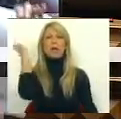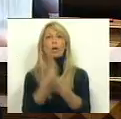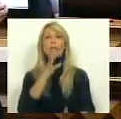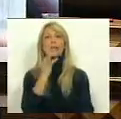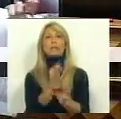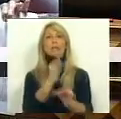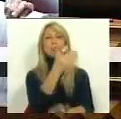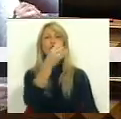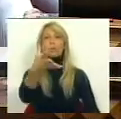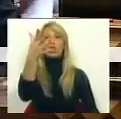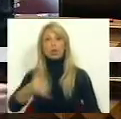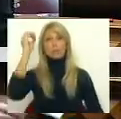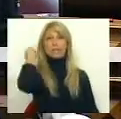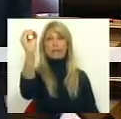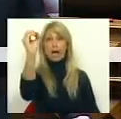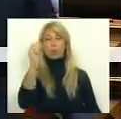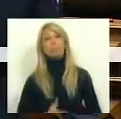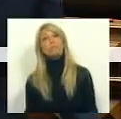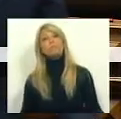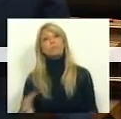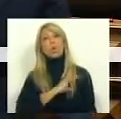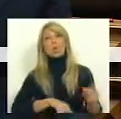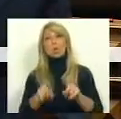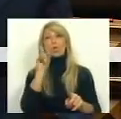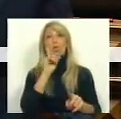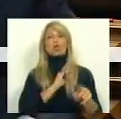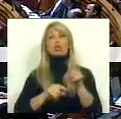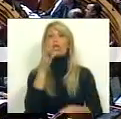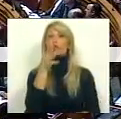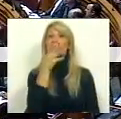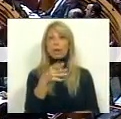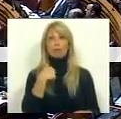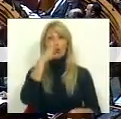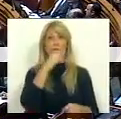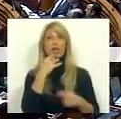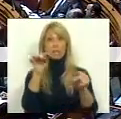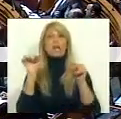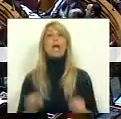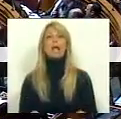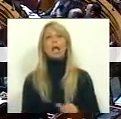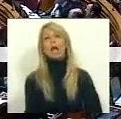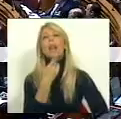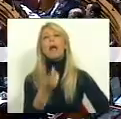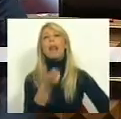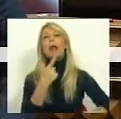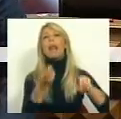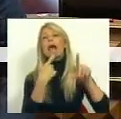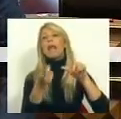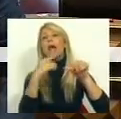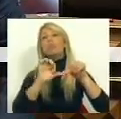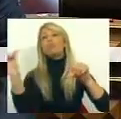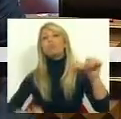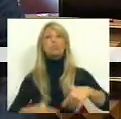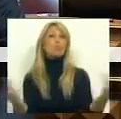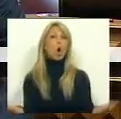2012. Zero. O que as Sras. Deputadas e o Governo aqui ditem sobre isto é conversa vaga, não se